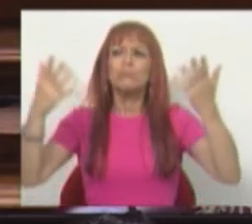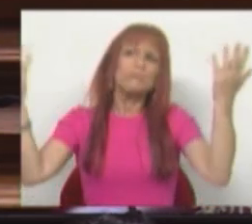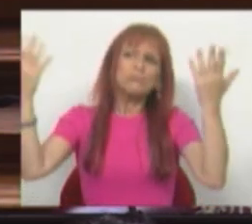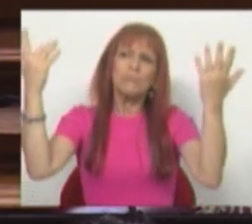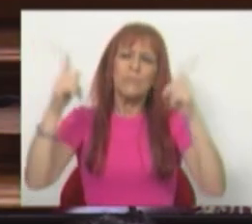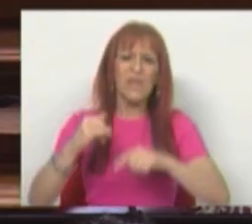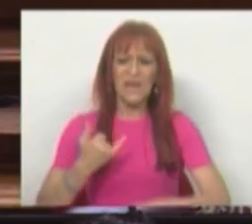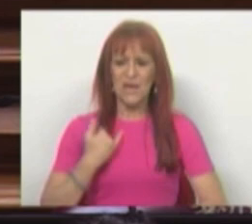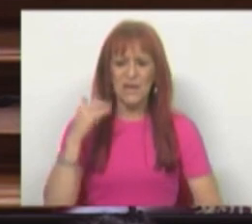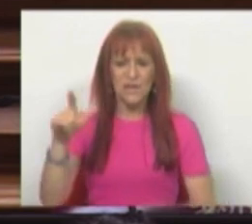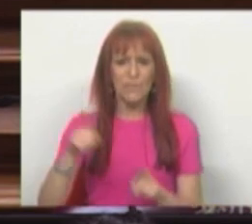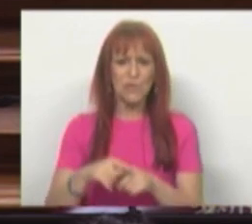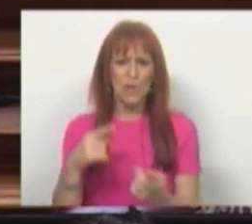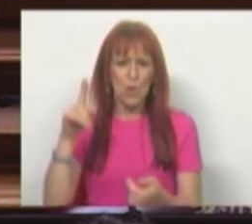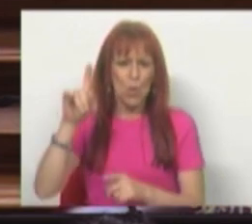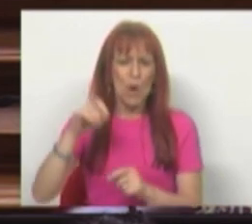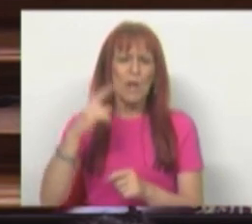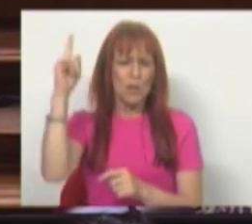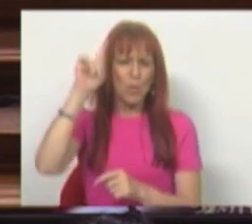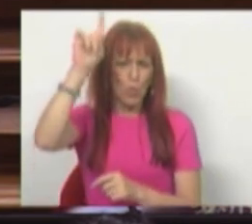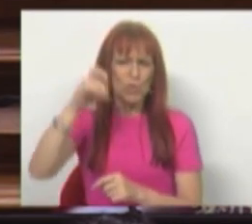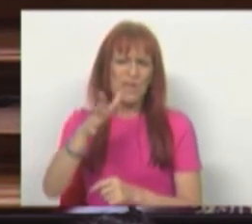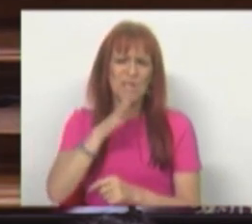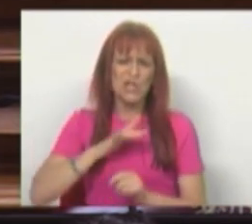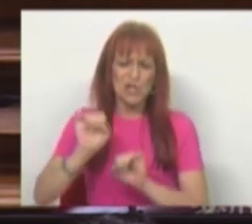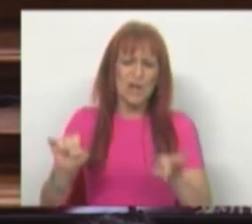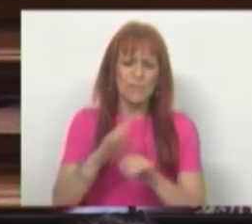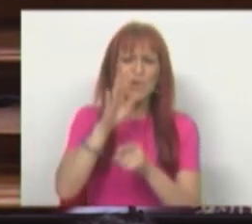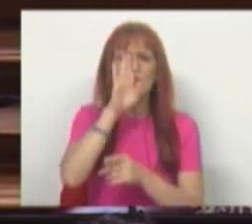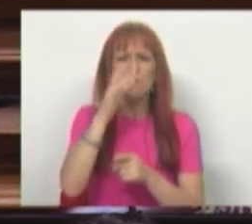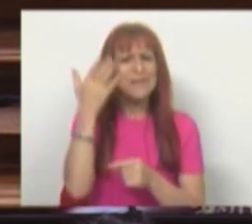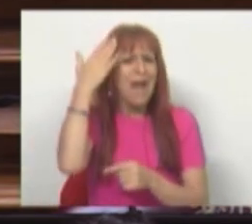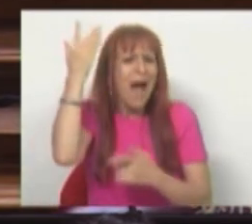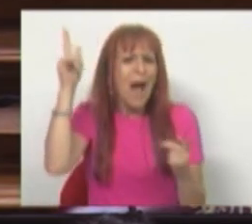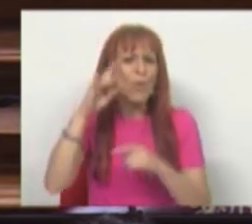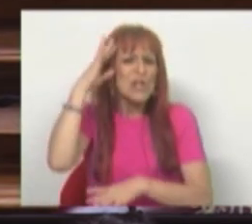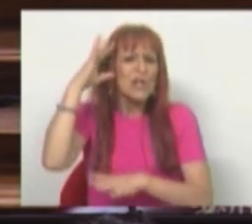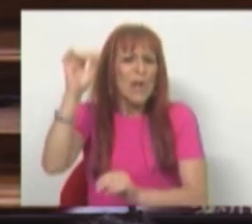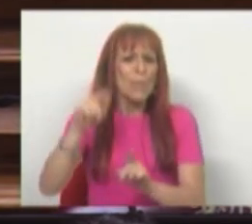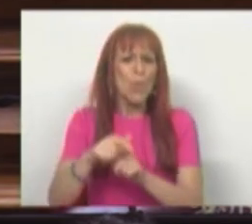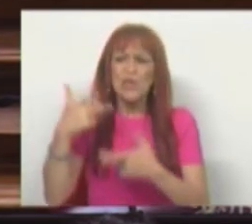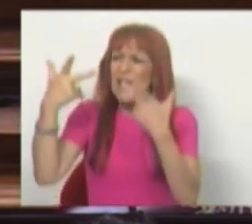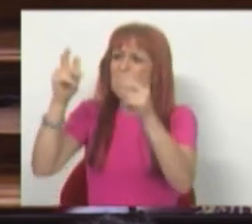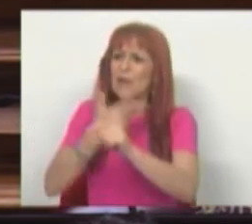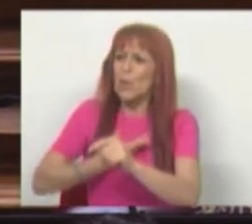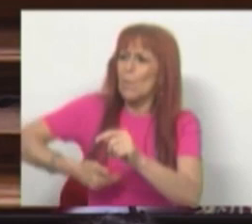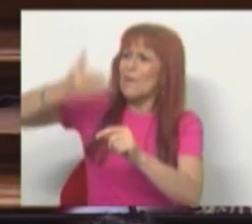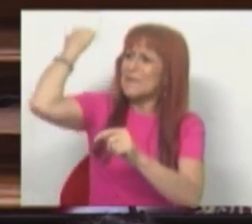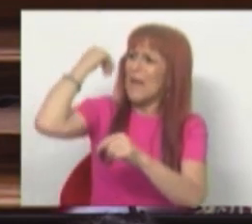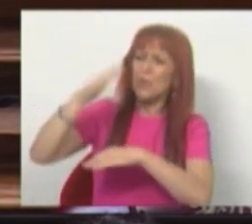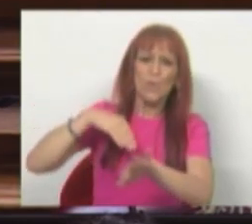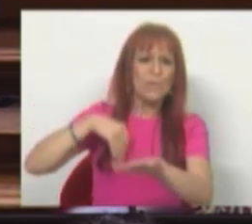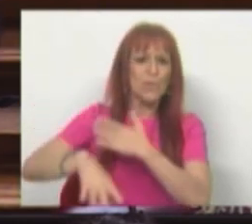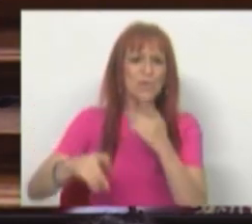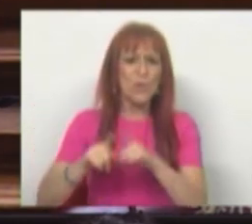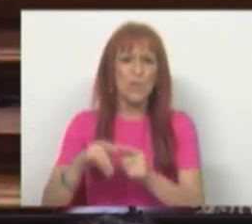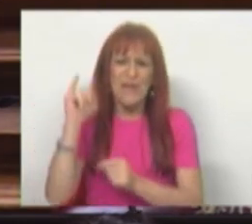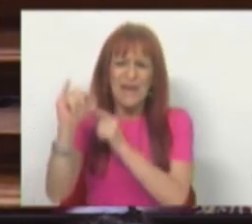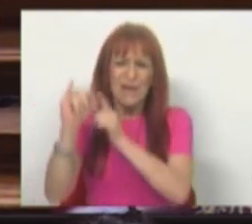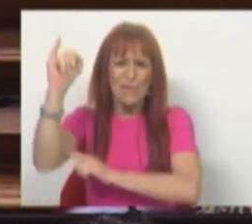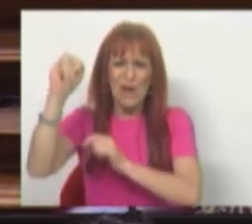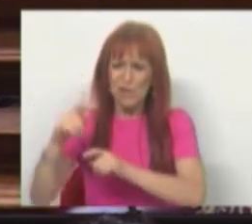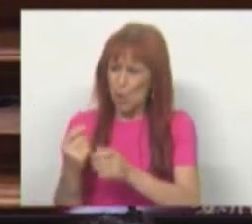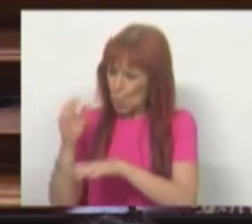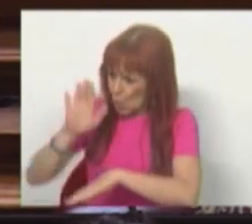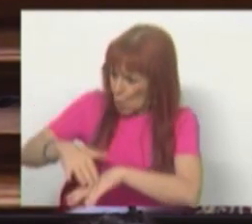a Iniciativa Liberal um dia nos esclarecerá, se, por exemplo, consideram tabu aquilo que liberais do passado fizeram perante inflações que